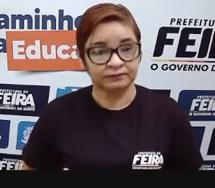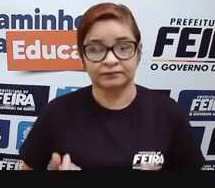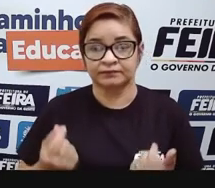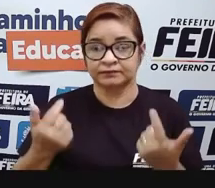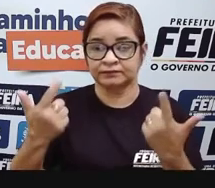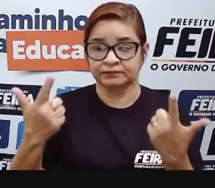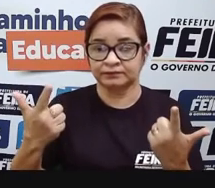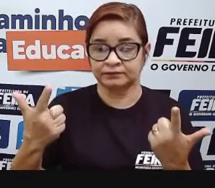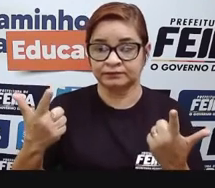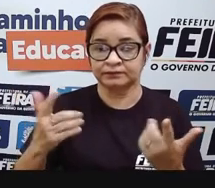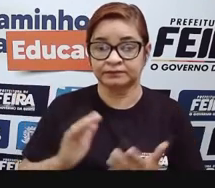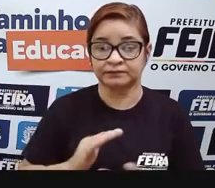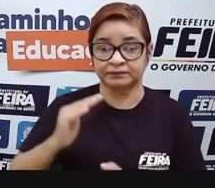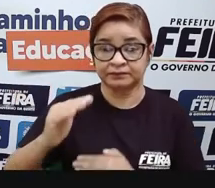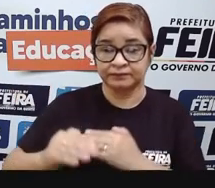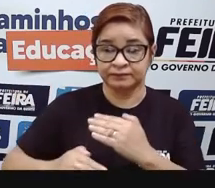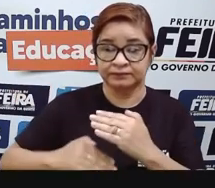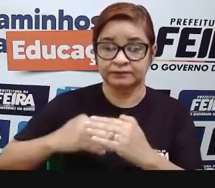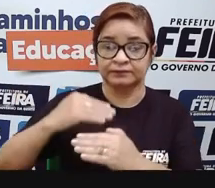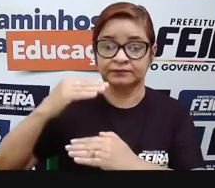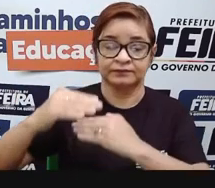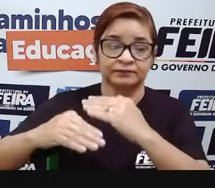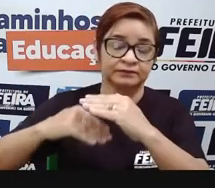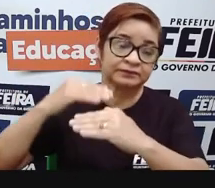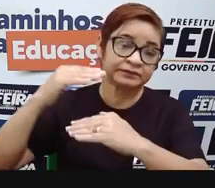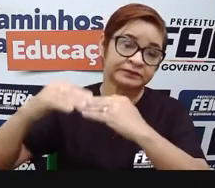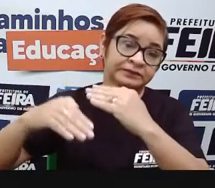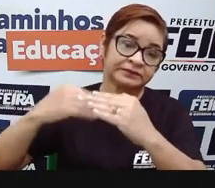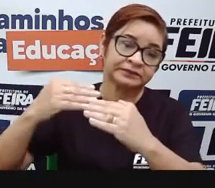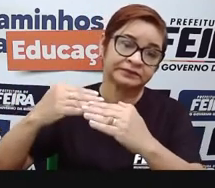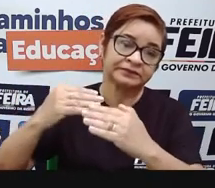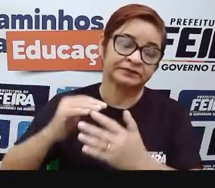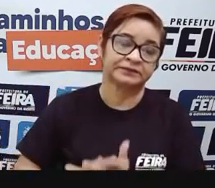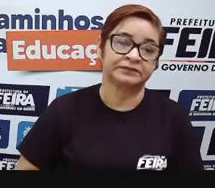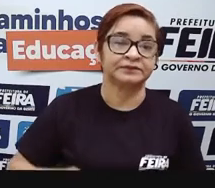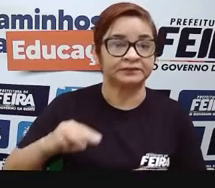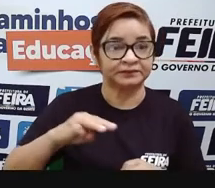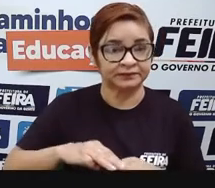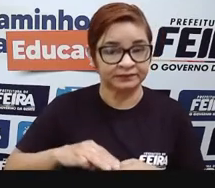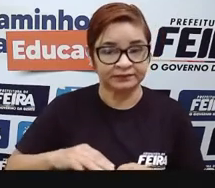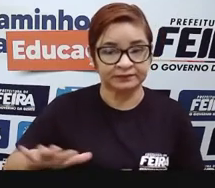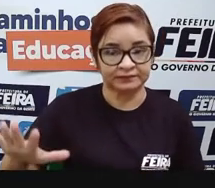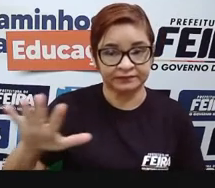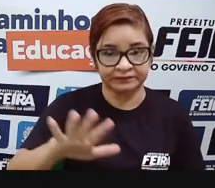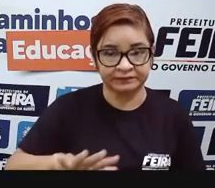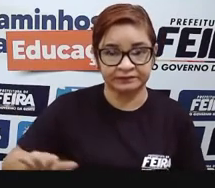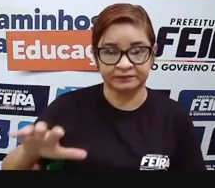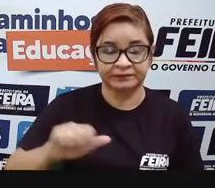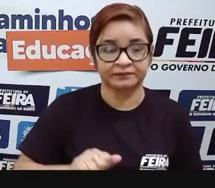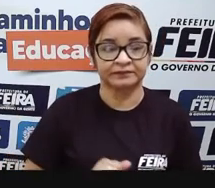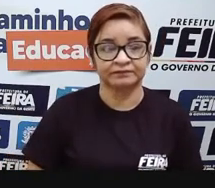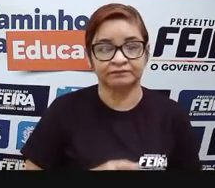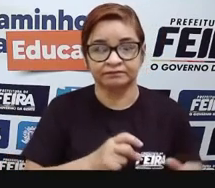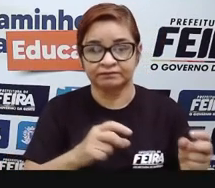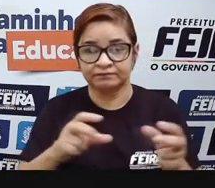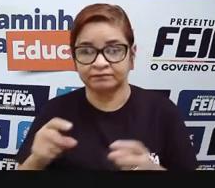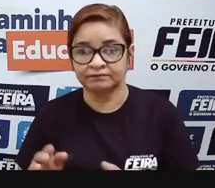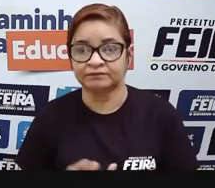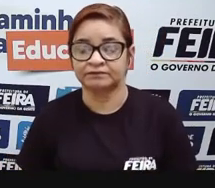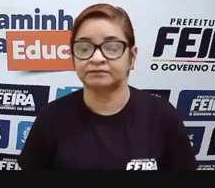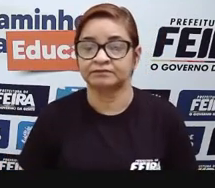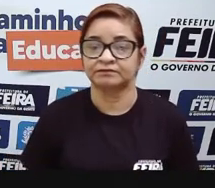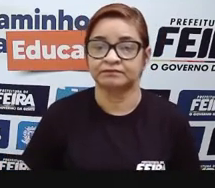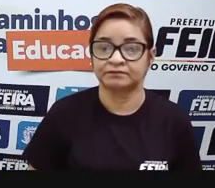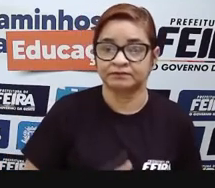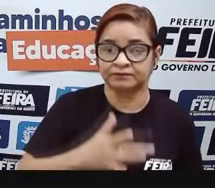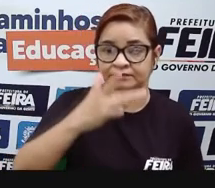econômica e passou, né? Aí na frente de centenas de municípios. O comércio é o ponto forte do feirante,